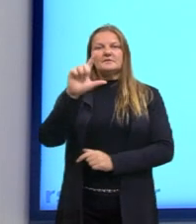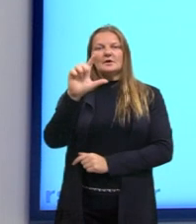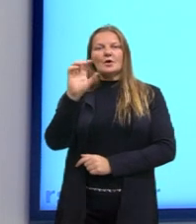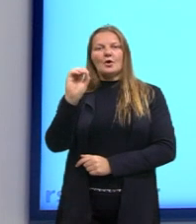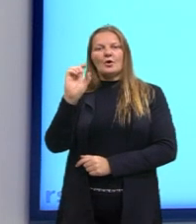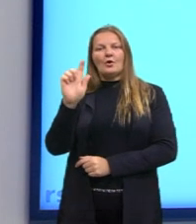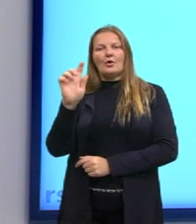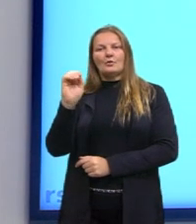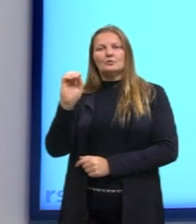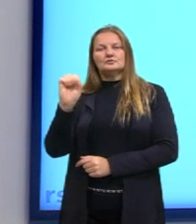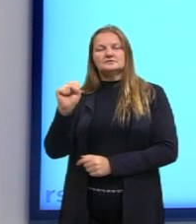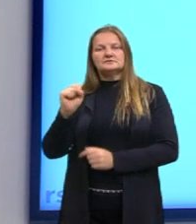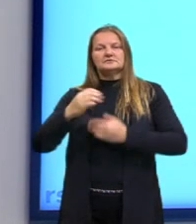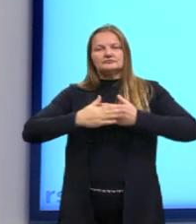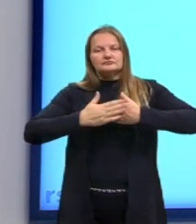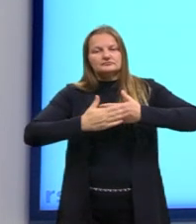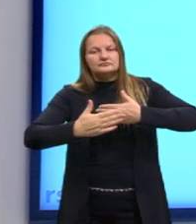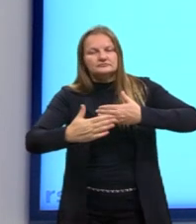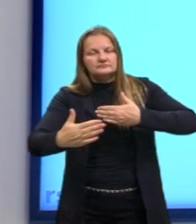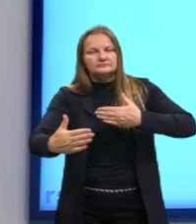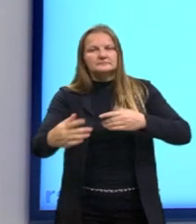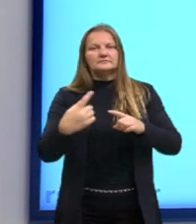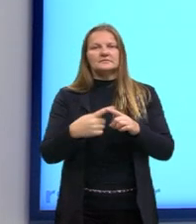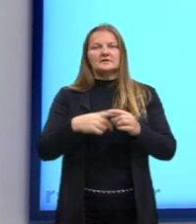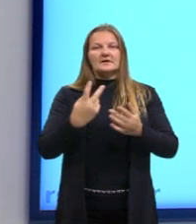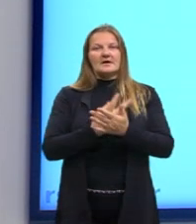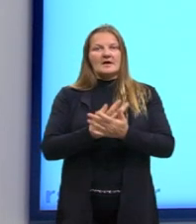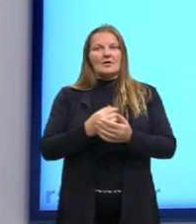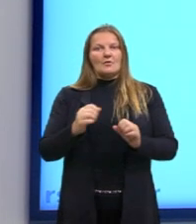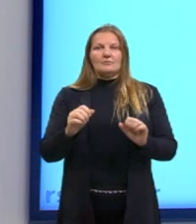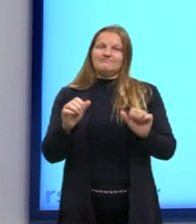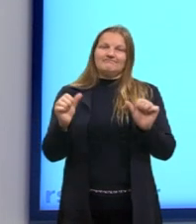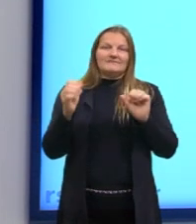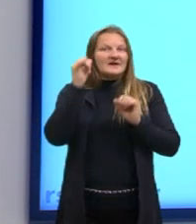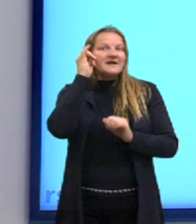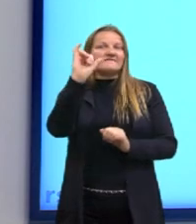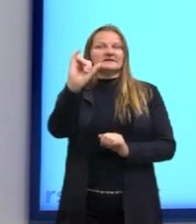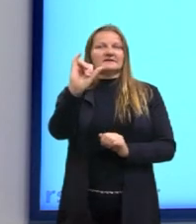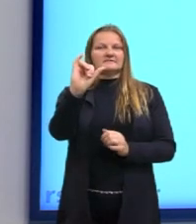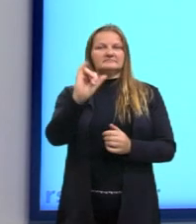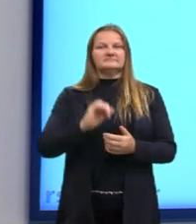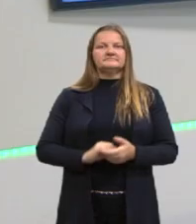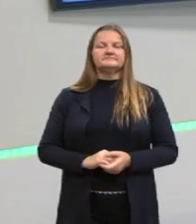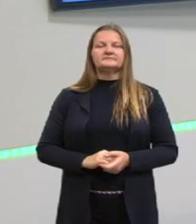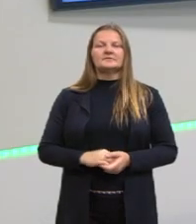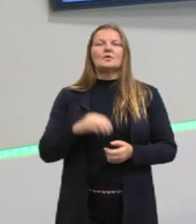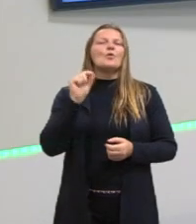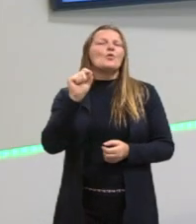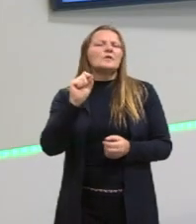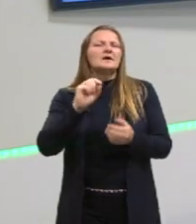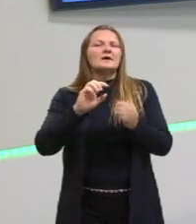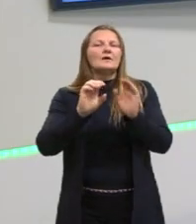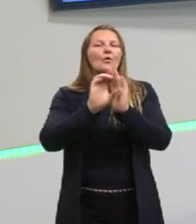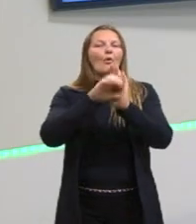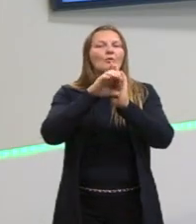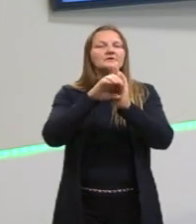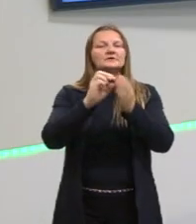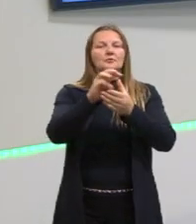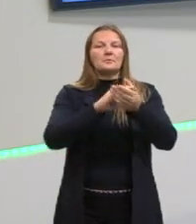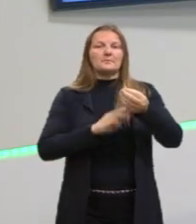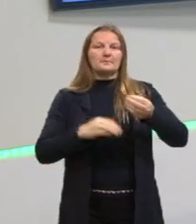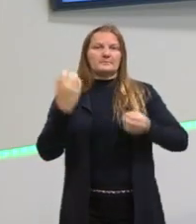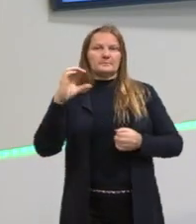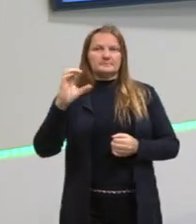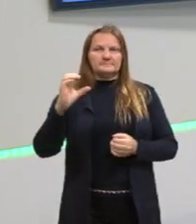encadeamento para que os erros sejam os melhores possíveis. Então olha, o que é um método científico? É